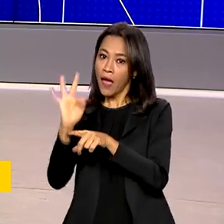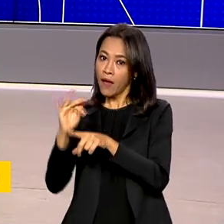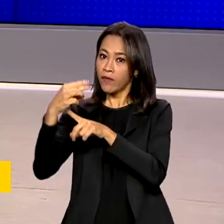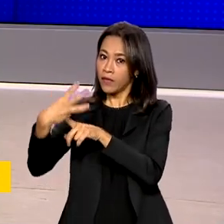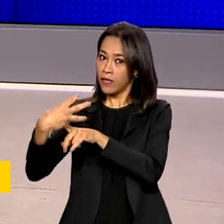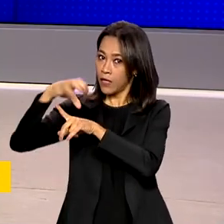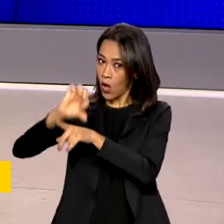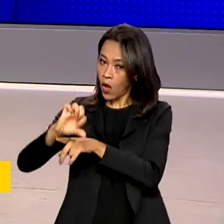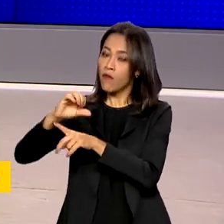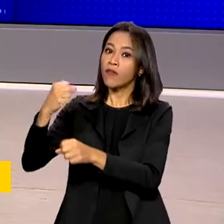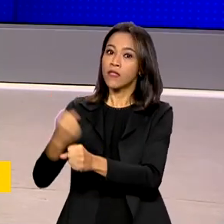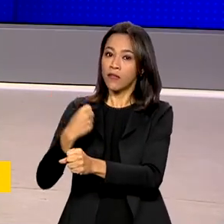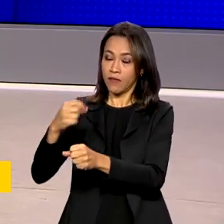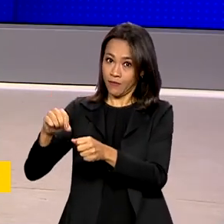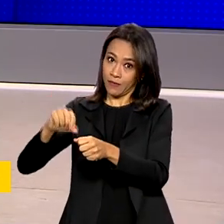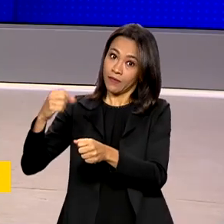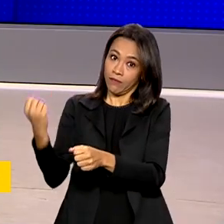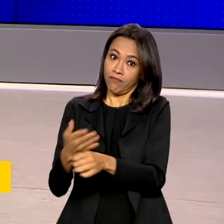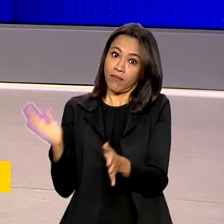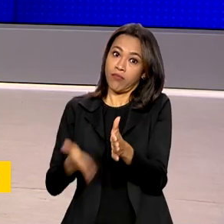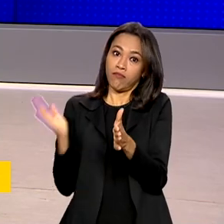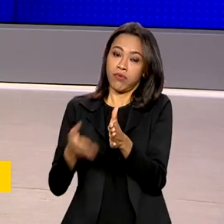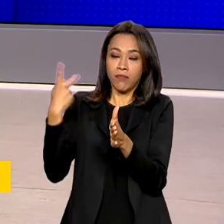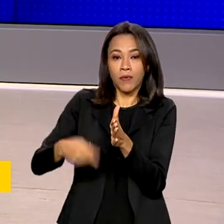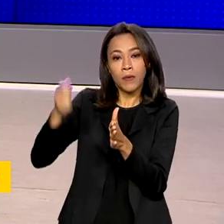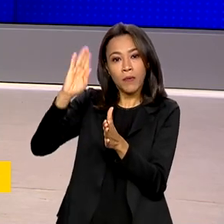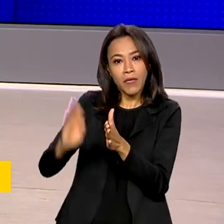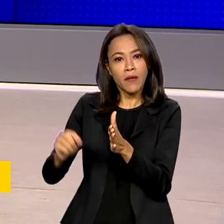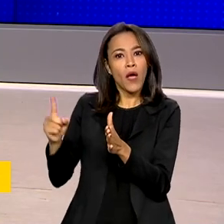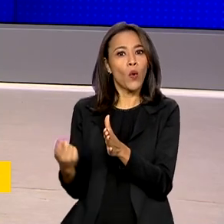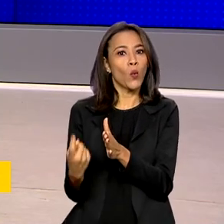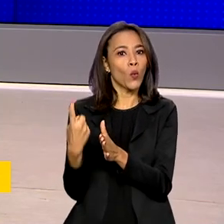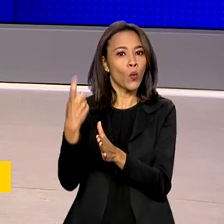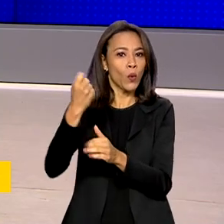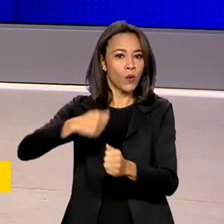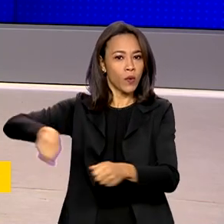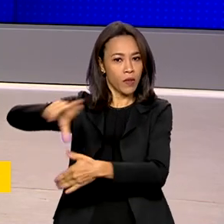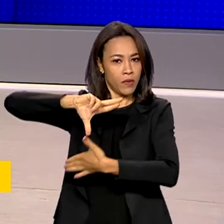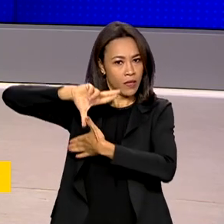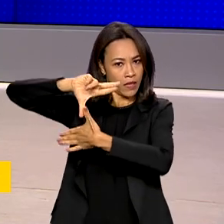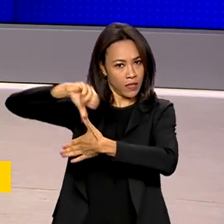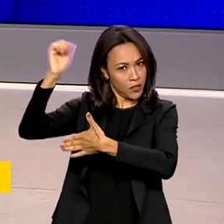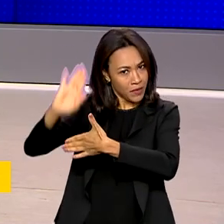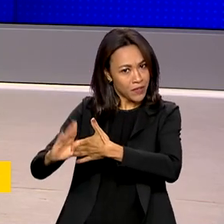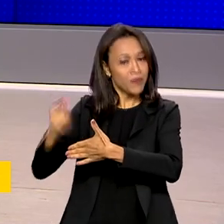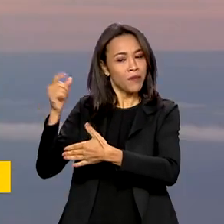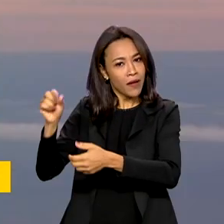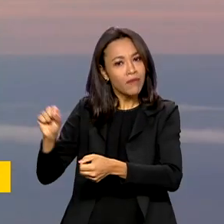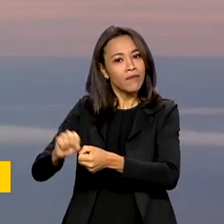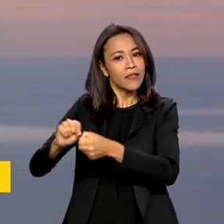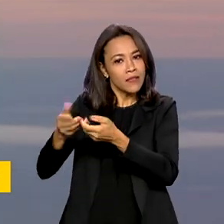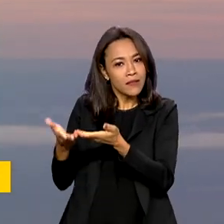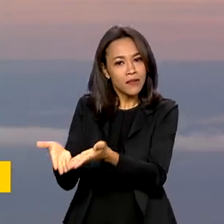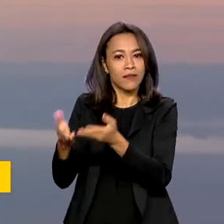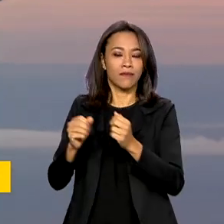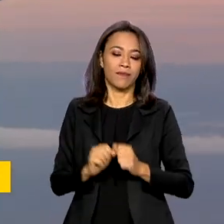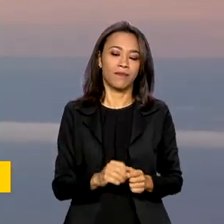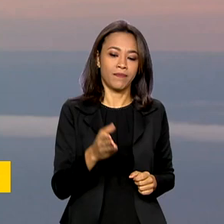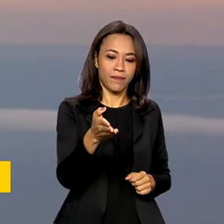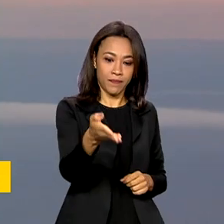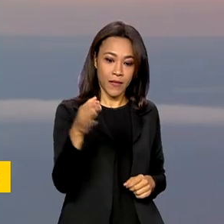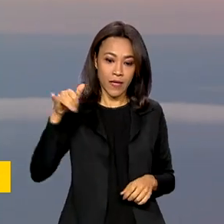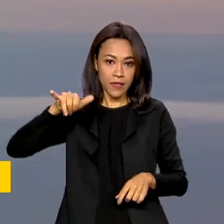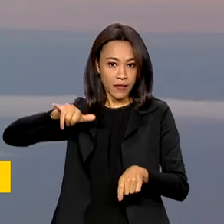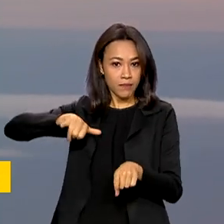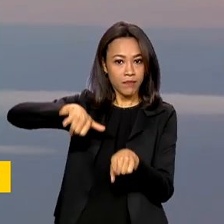produzidas aqui. O Brasil é o único na América Latina a produzir esse tipo de avião de defesa. O Gripen